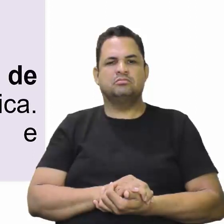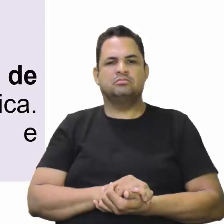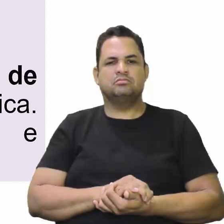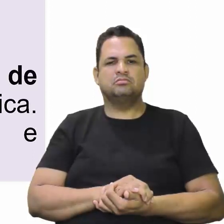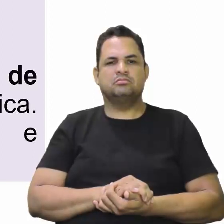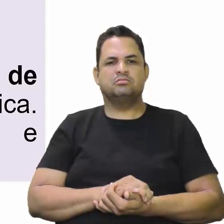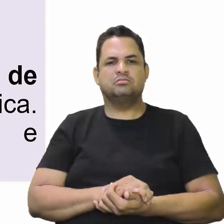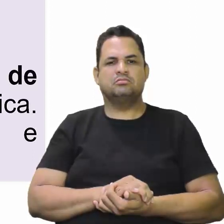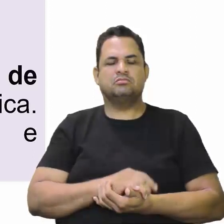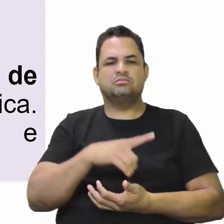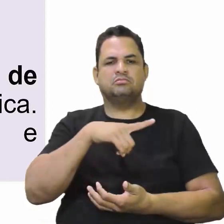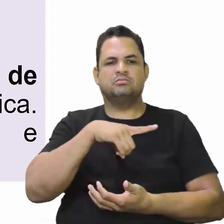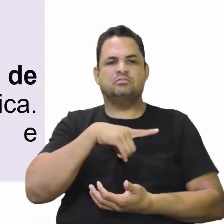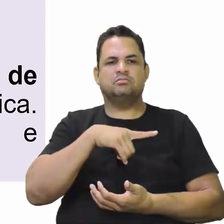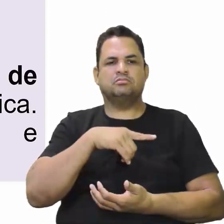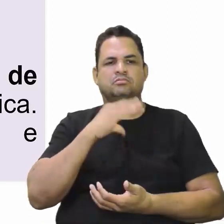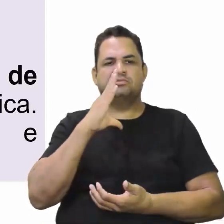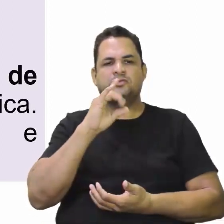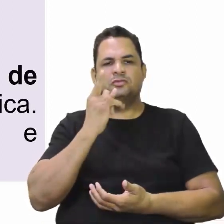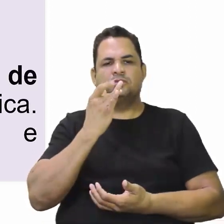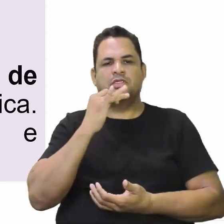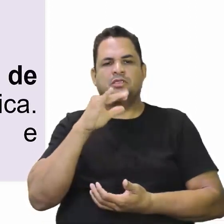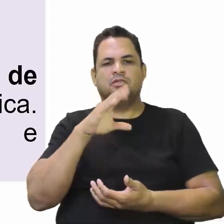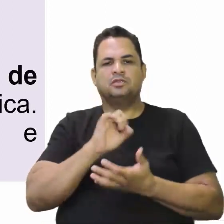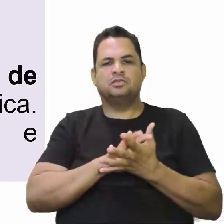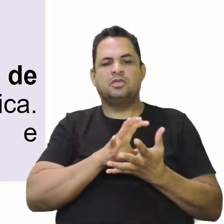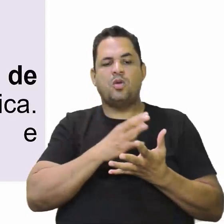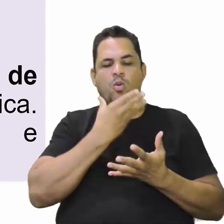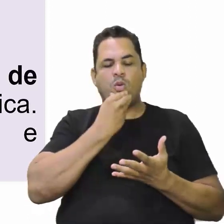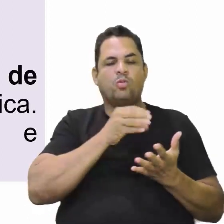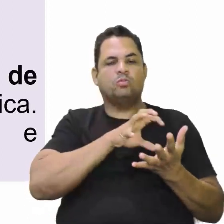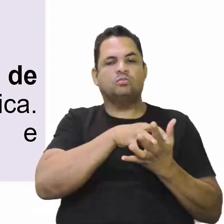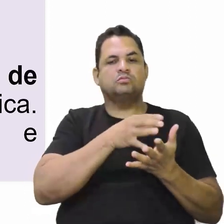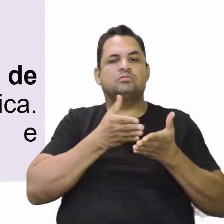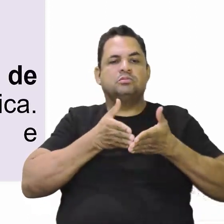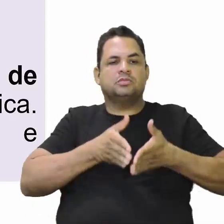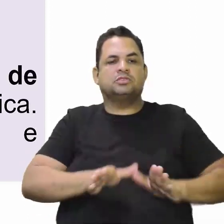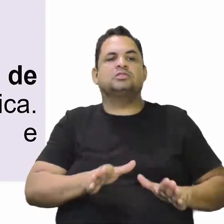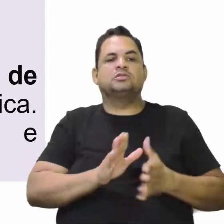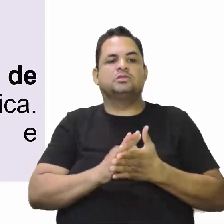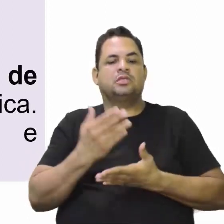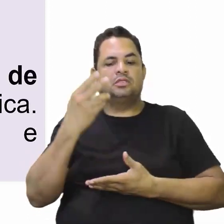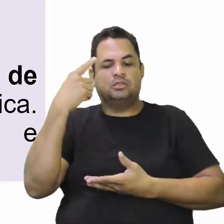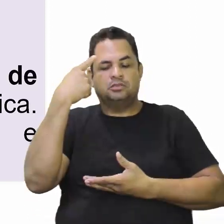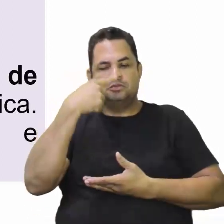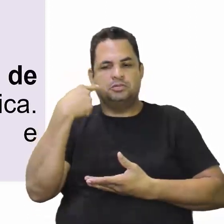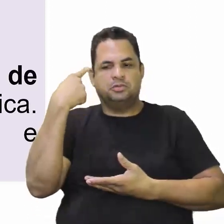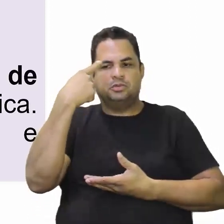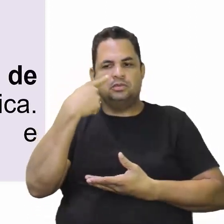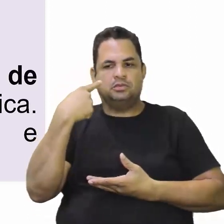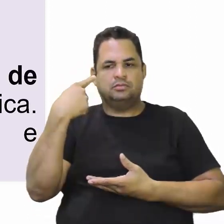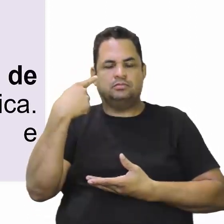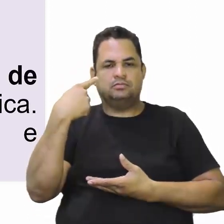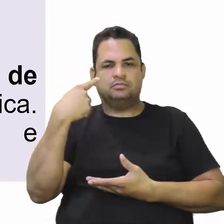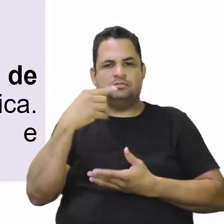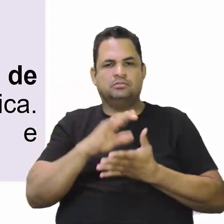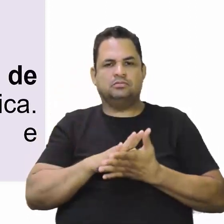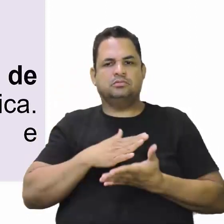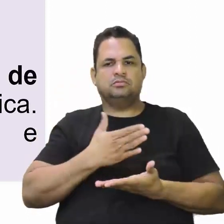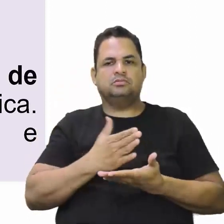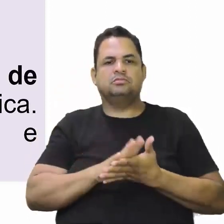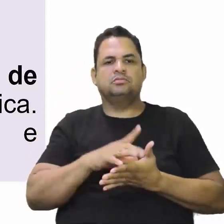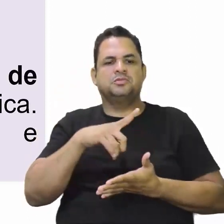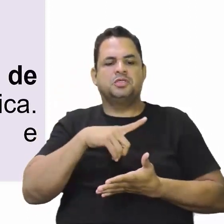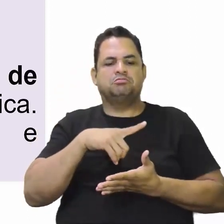E nós temos esses chapetões que eram colonos nascidos na Espanha. Que gozavam de